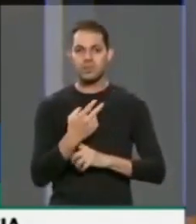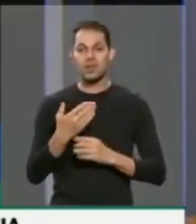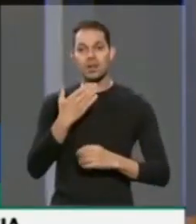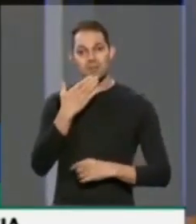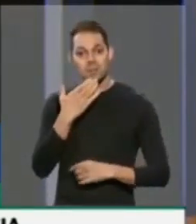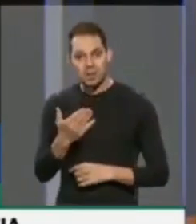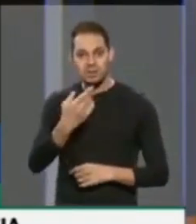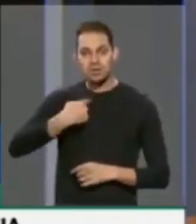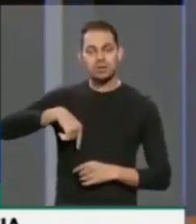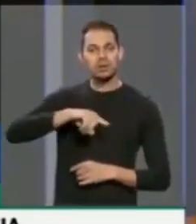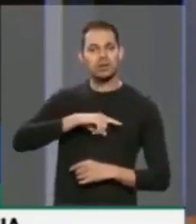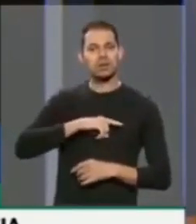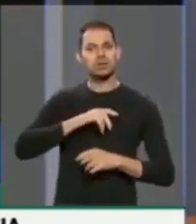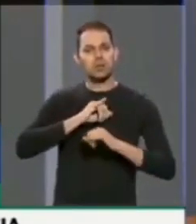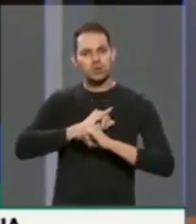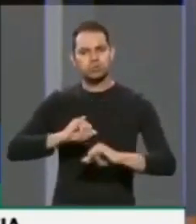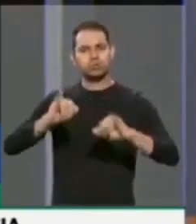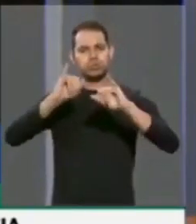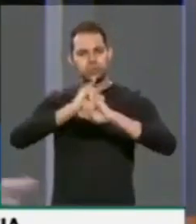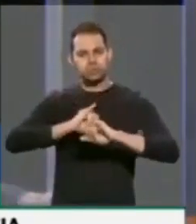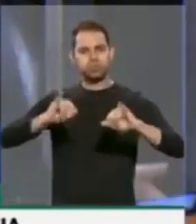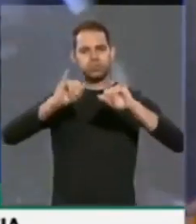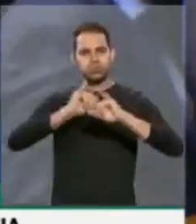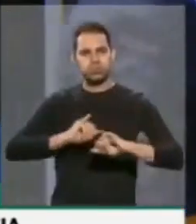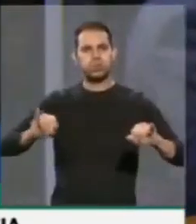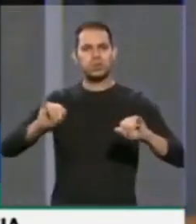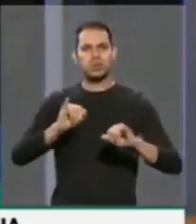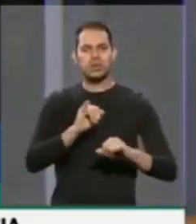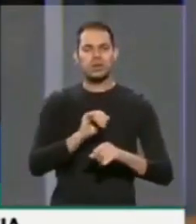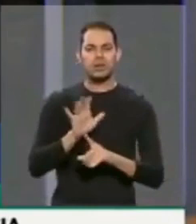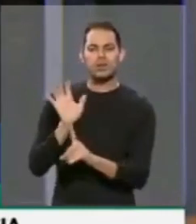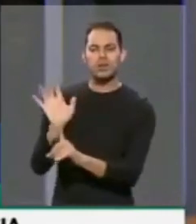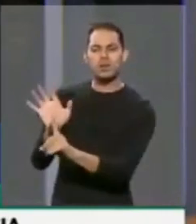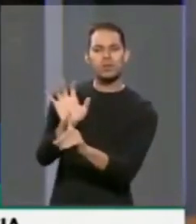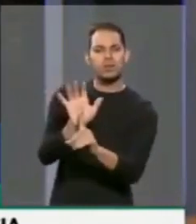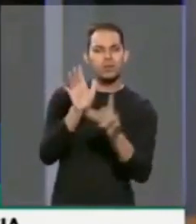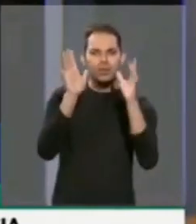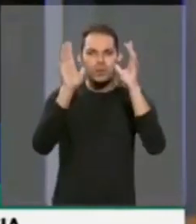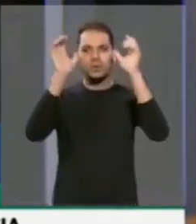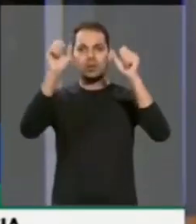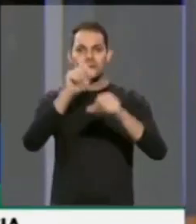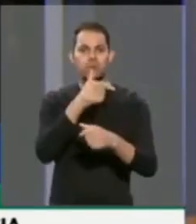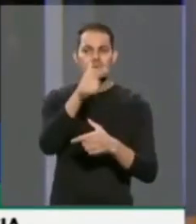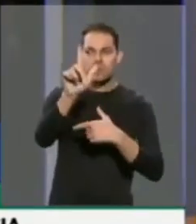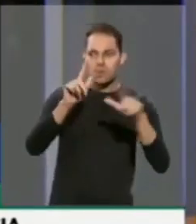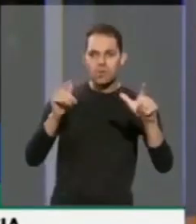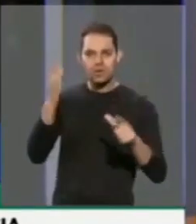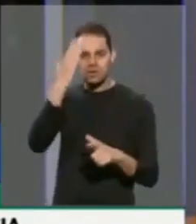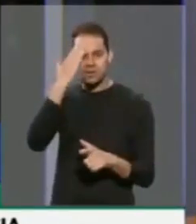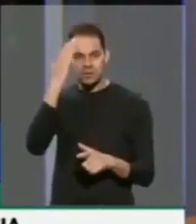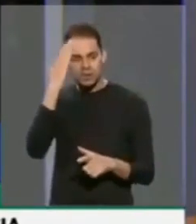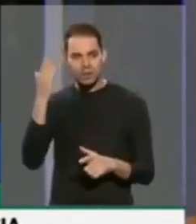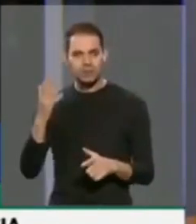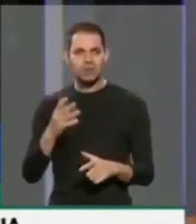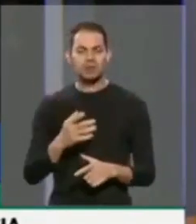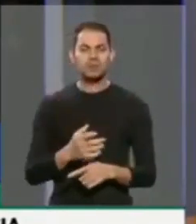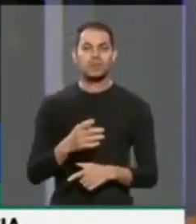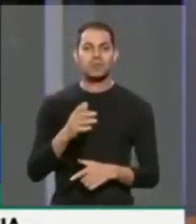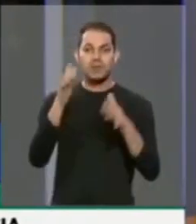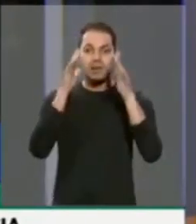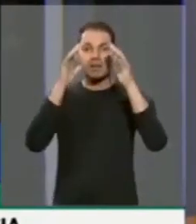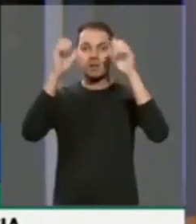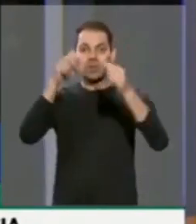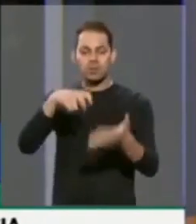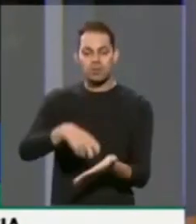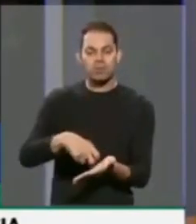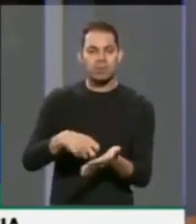possamos fazer mais coro ainda, fazer com que outras cortes internacionais saibam desses abusos, Tribunal Penal Internacional,